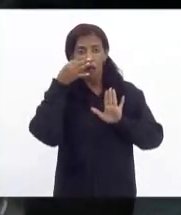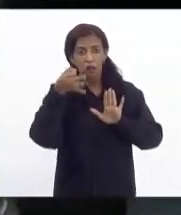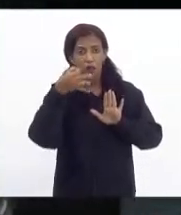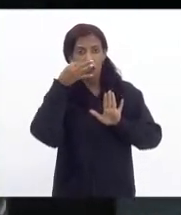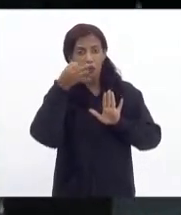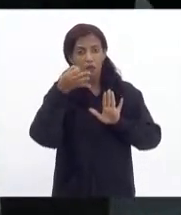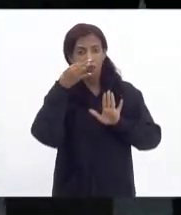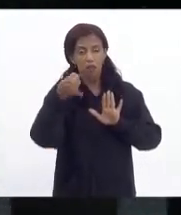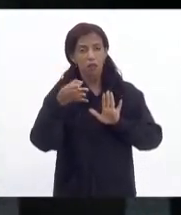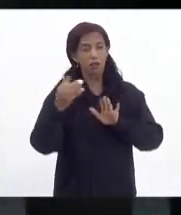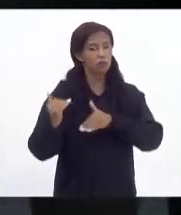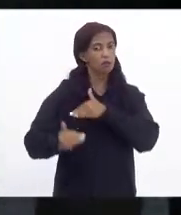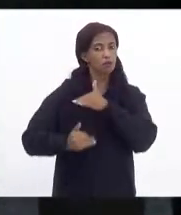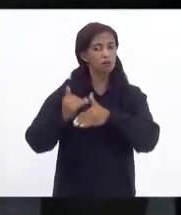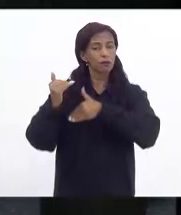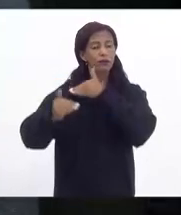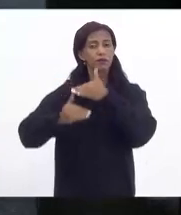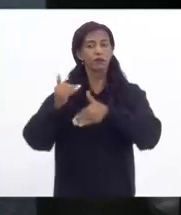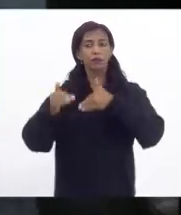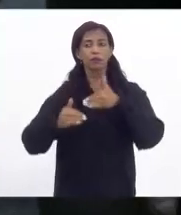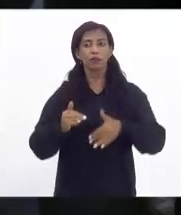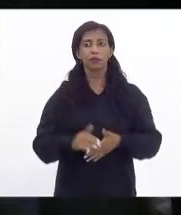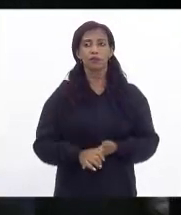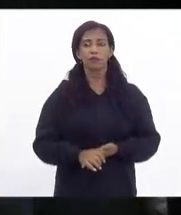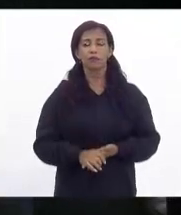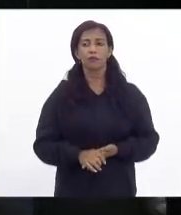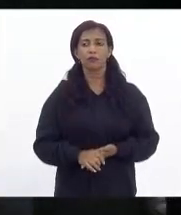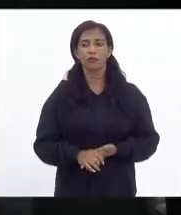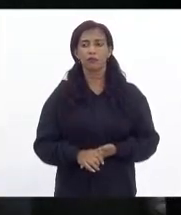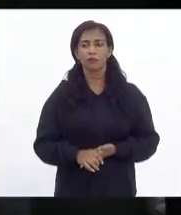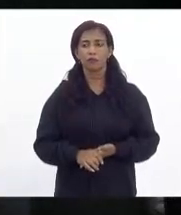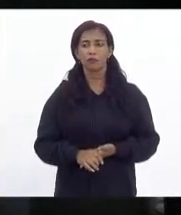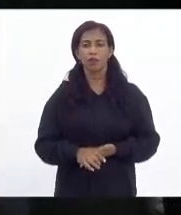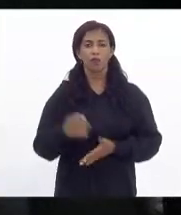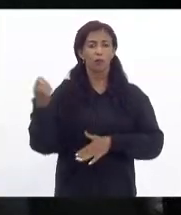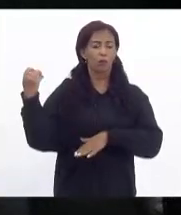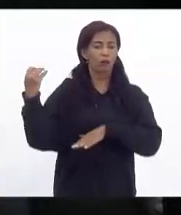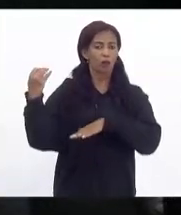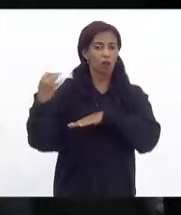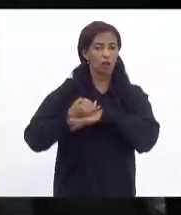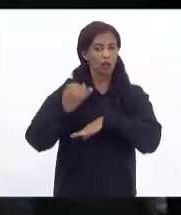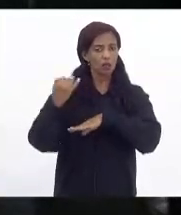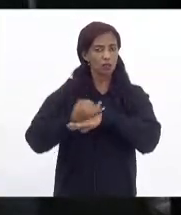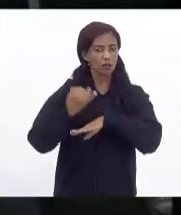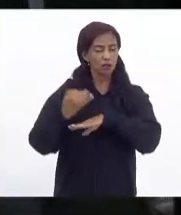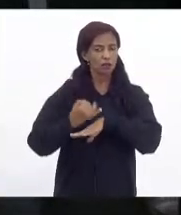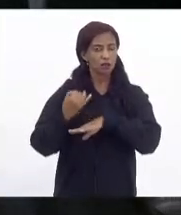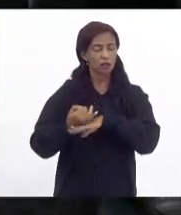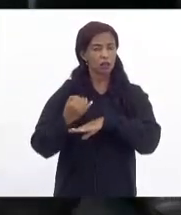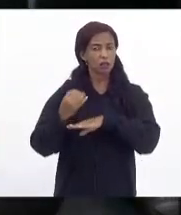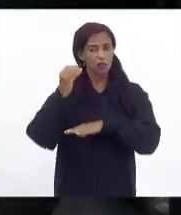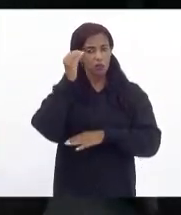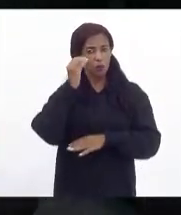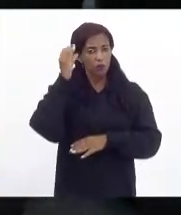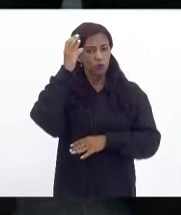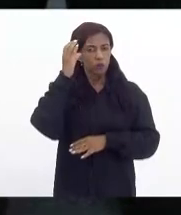atenção para a construção de uma resistência à cultura da violência contra as